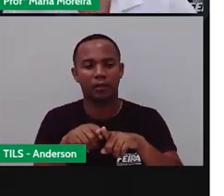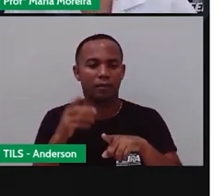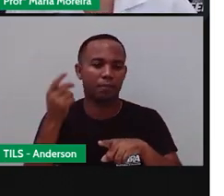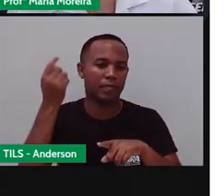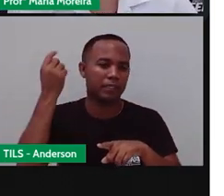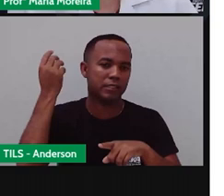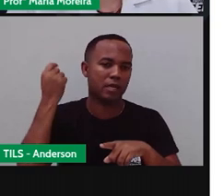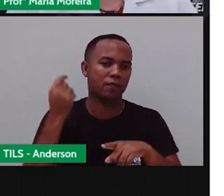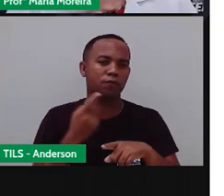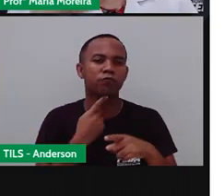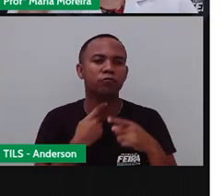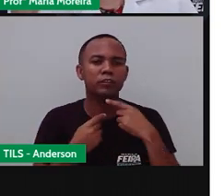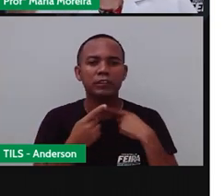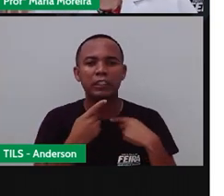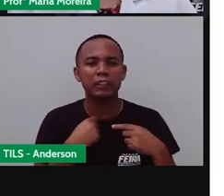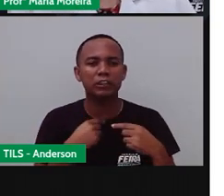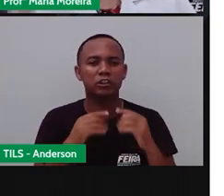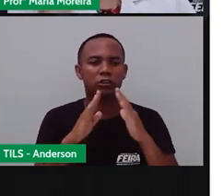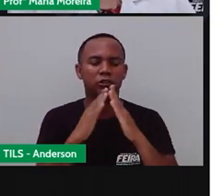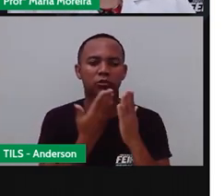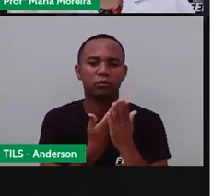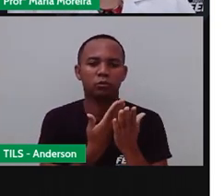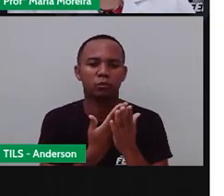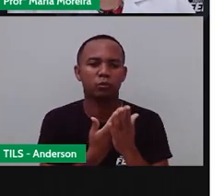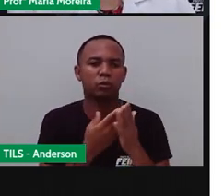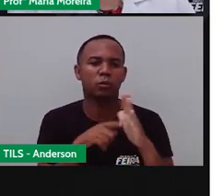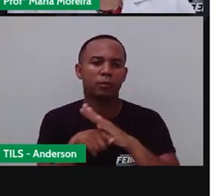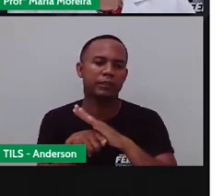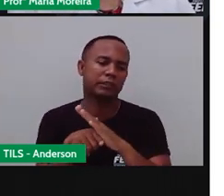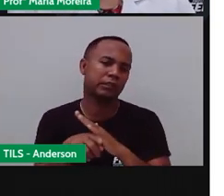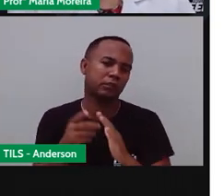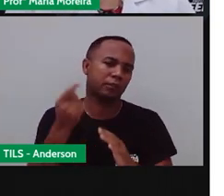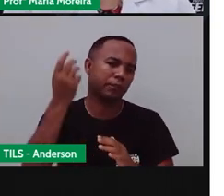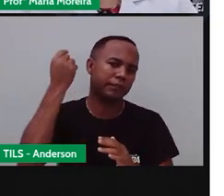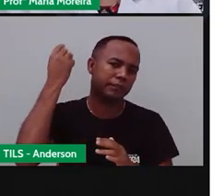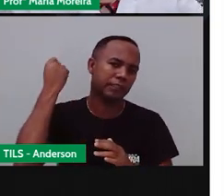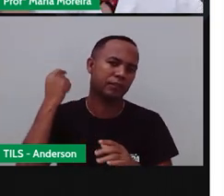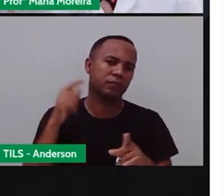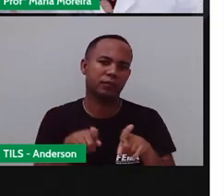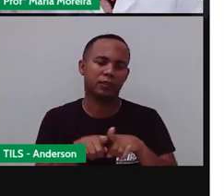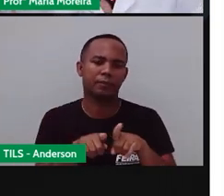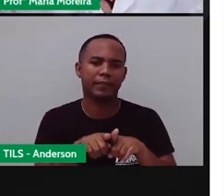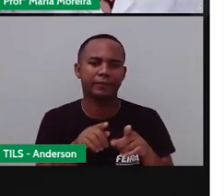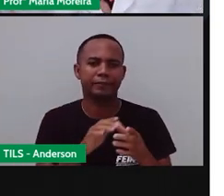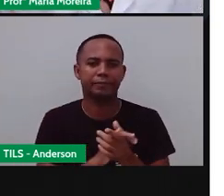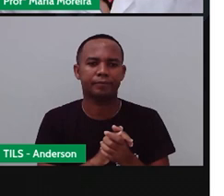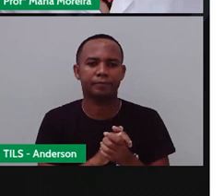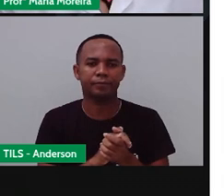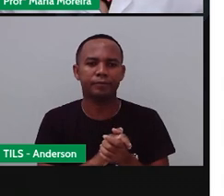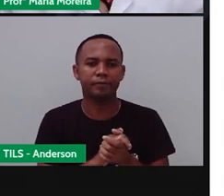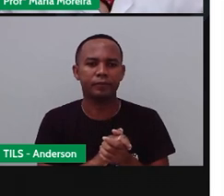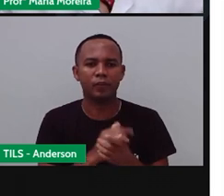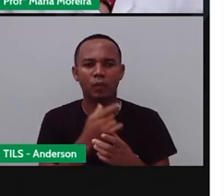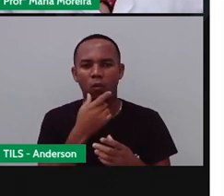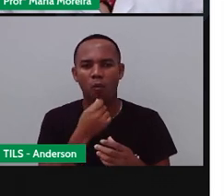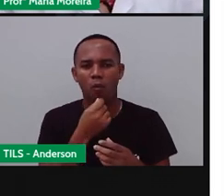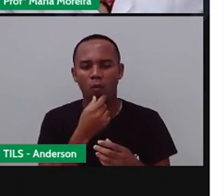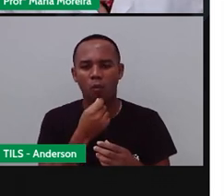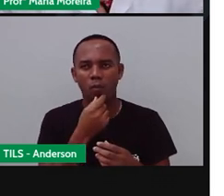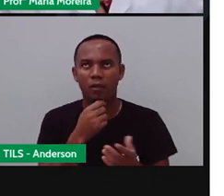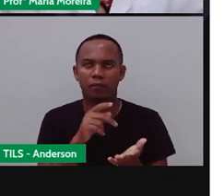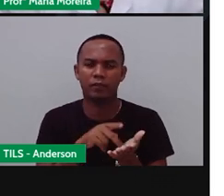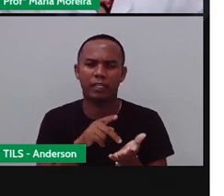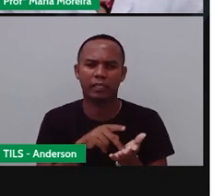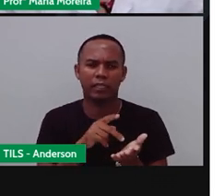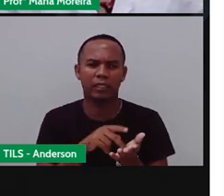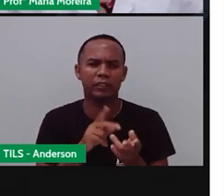interesse na astrologia desde os povos mais antigos. Então, o homem, na verdade, ele